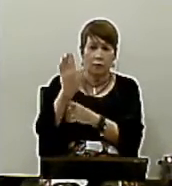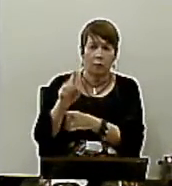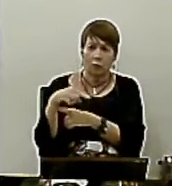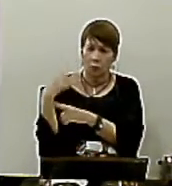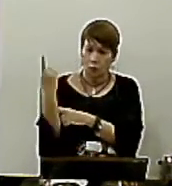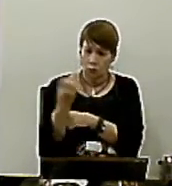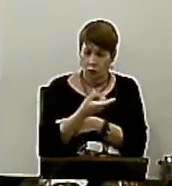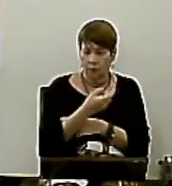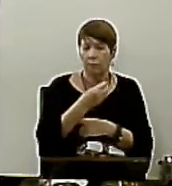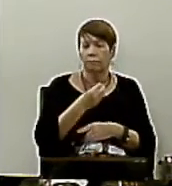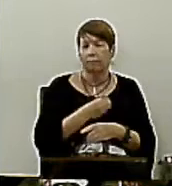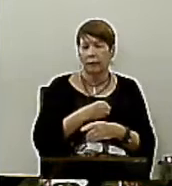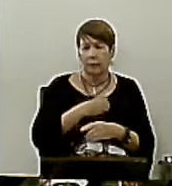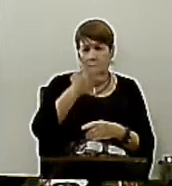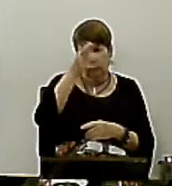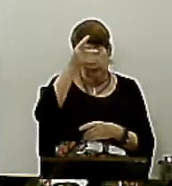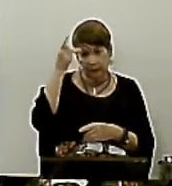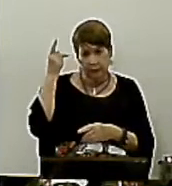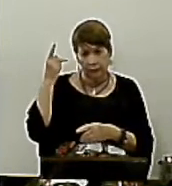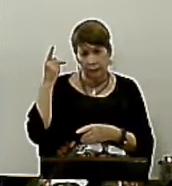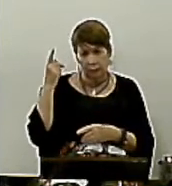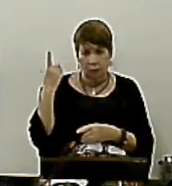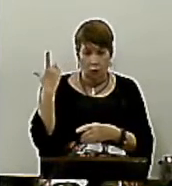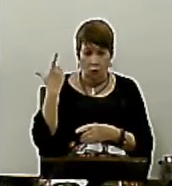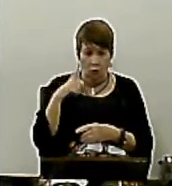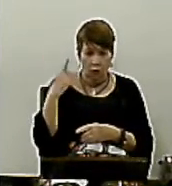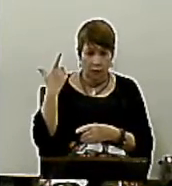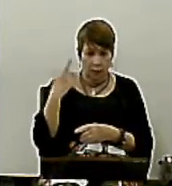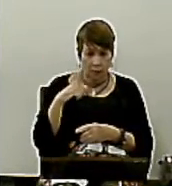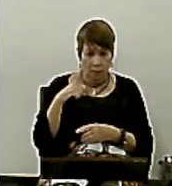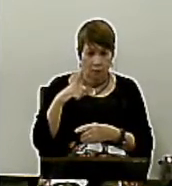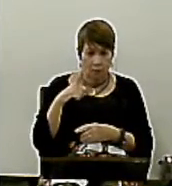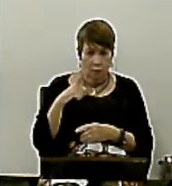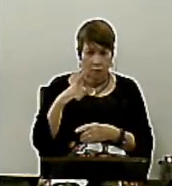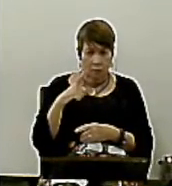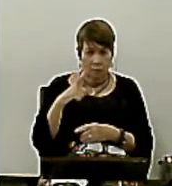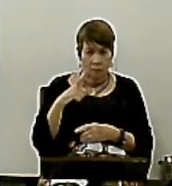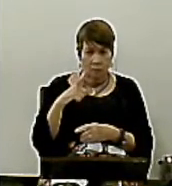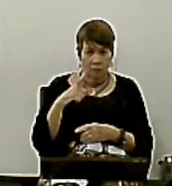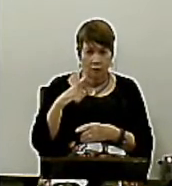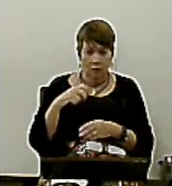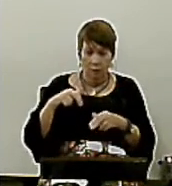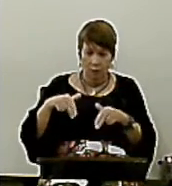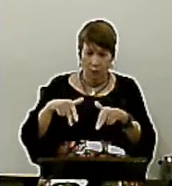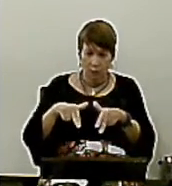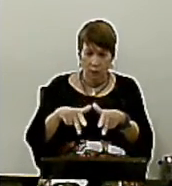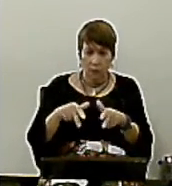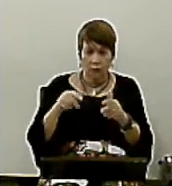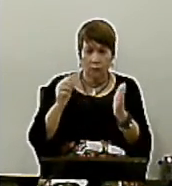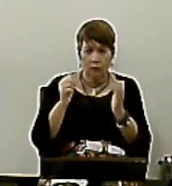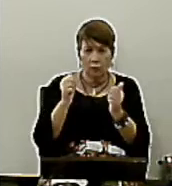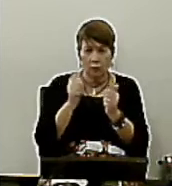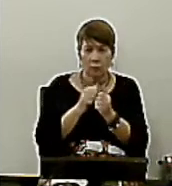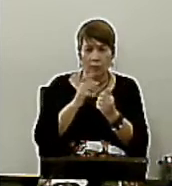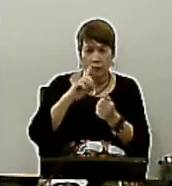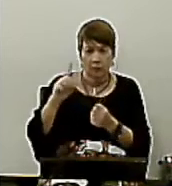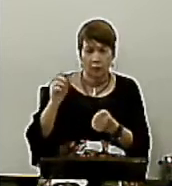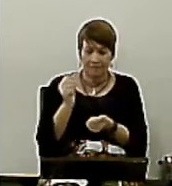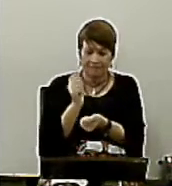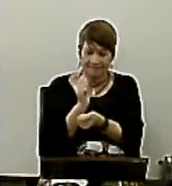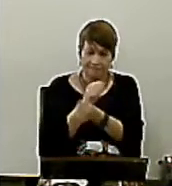somos Pecadores E que nós Não conseguimos Andar direito Com Deus E isso Nos